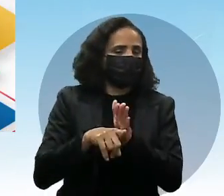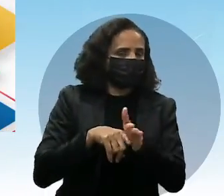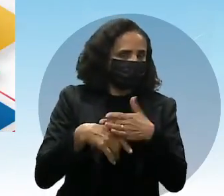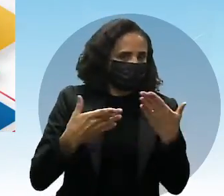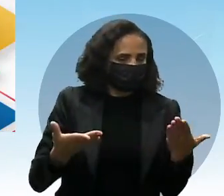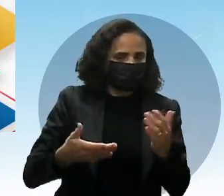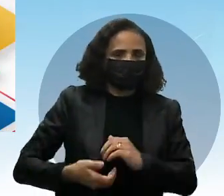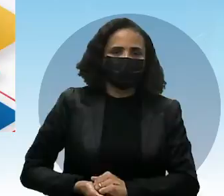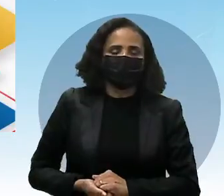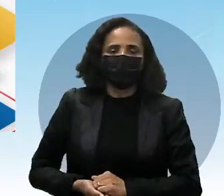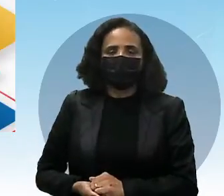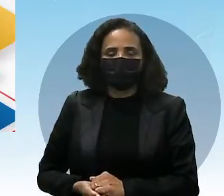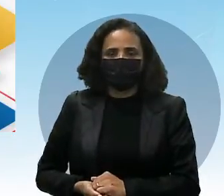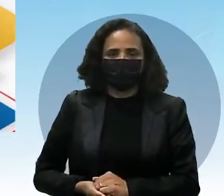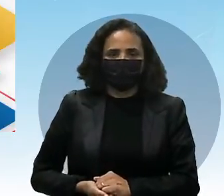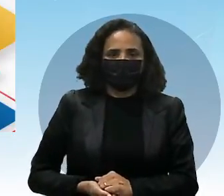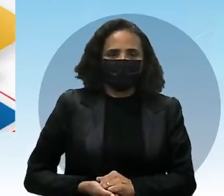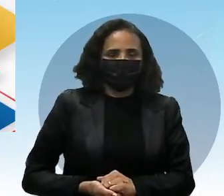Let's go!